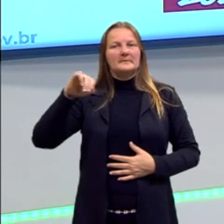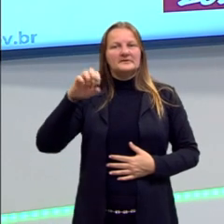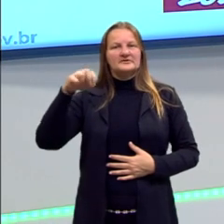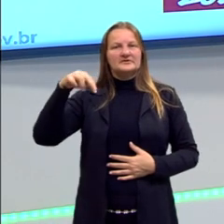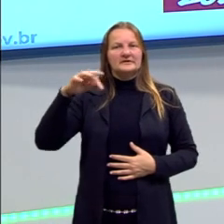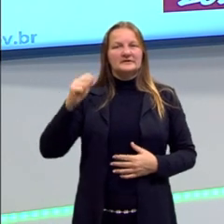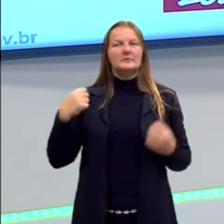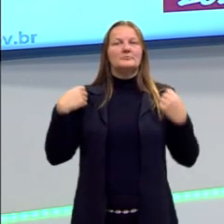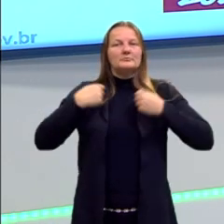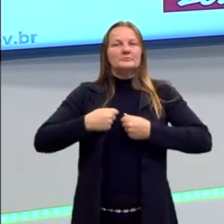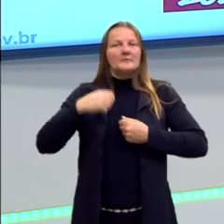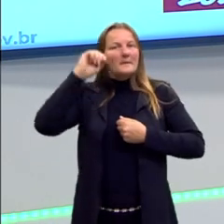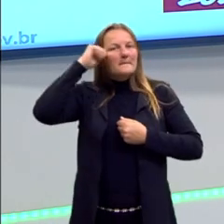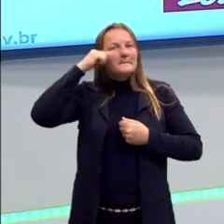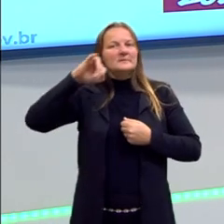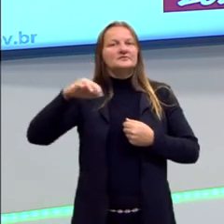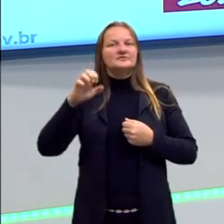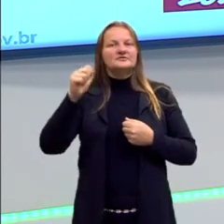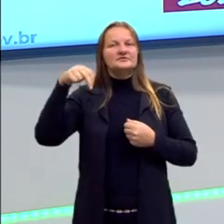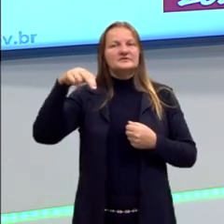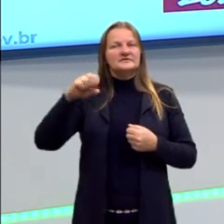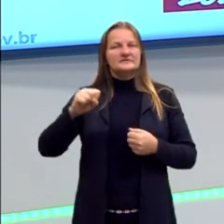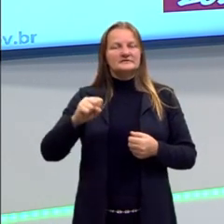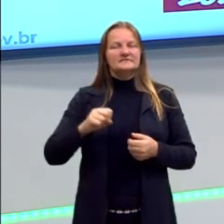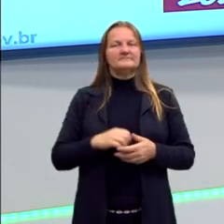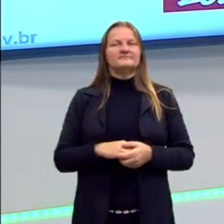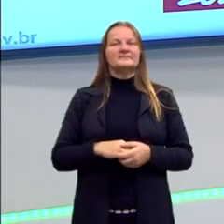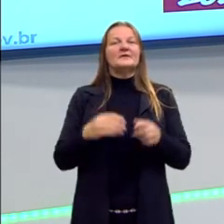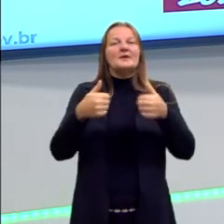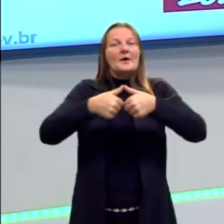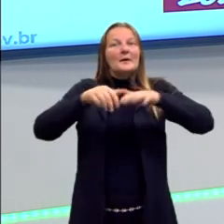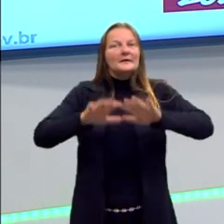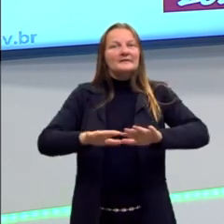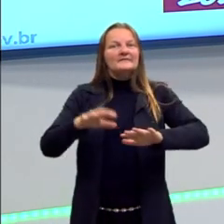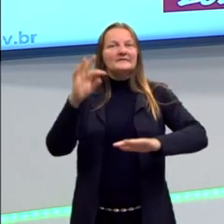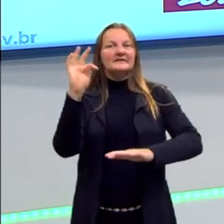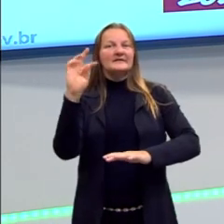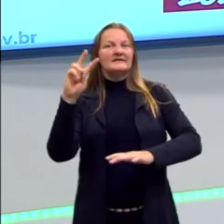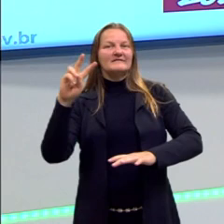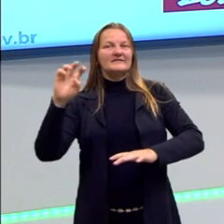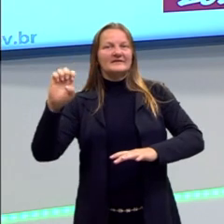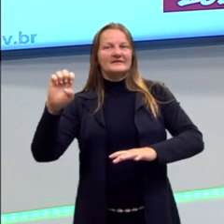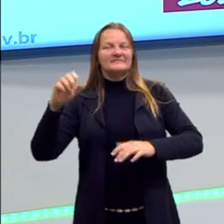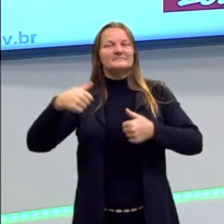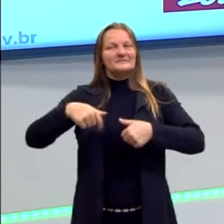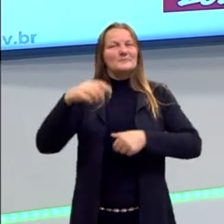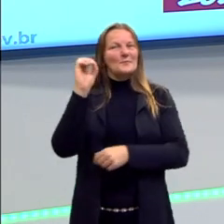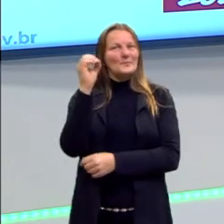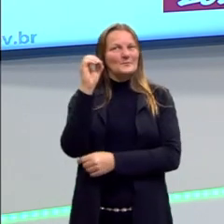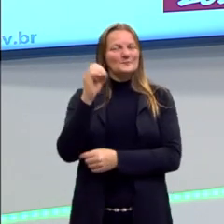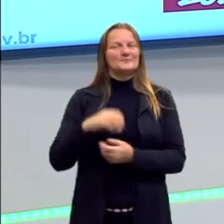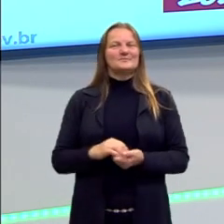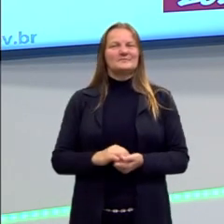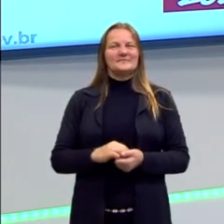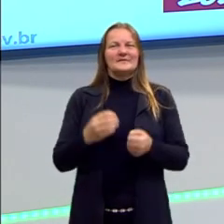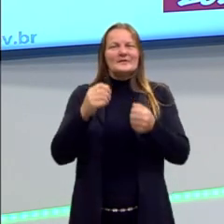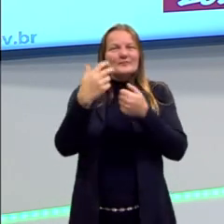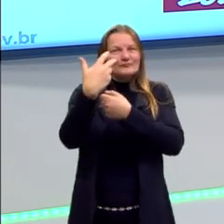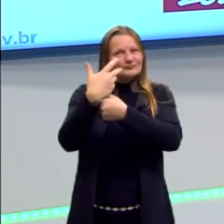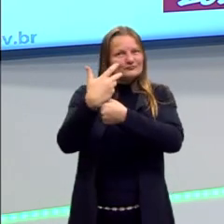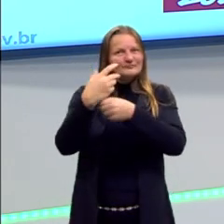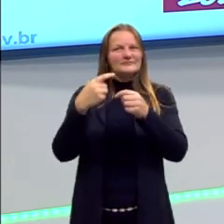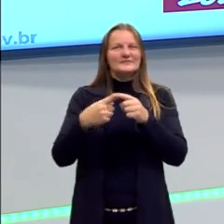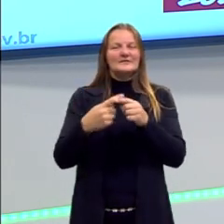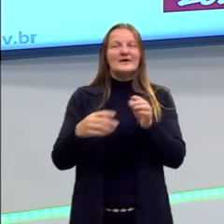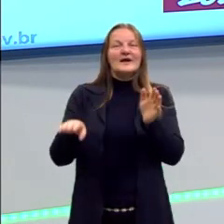uma jaqueta preta jeans, uma calça jeans. Estou aqui nos estúdios da TVA em Porto Alegre, onde são feitas nossas gravações